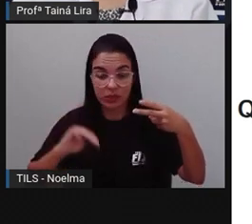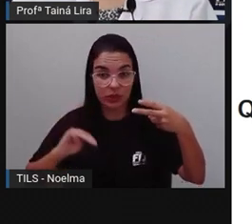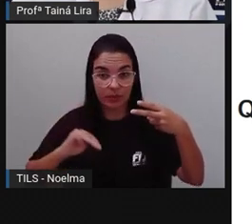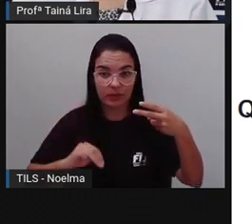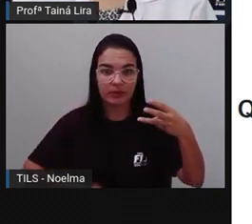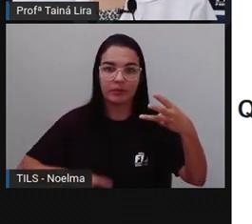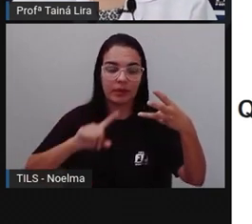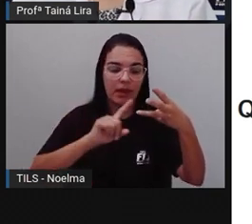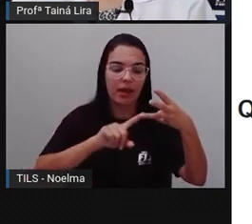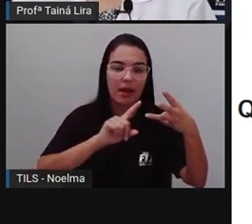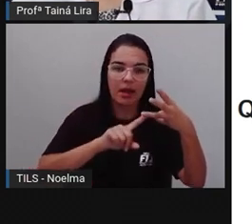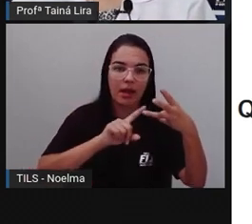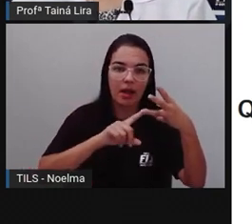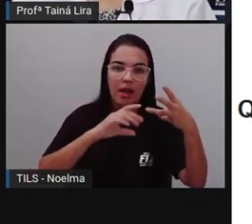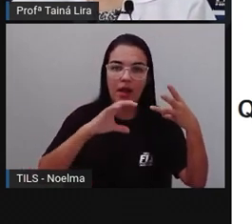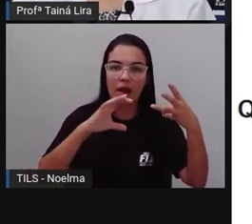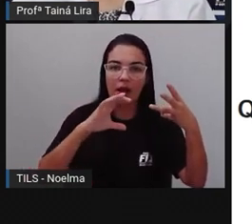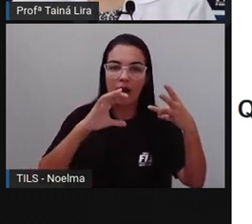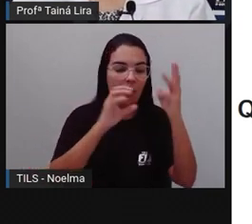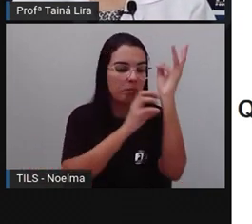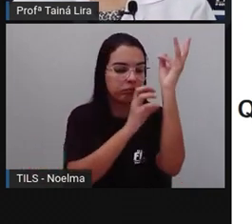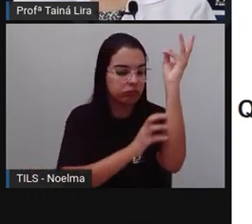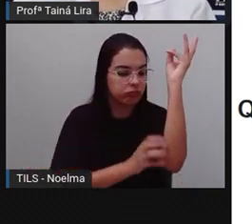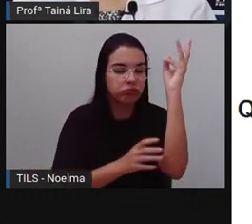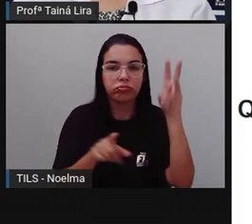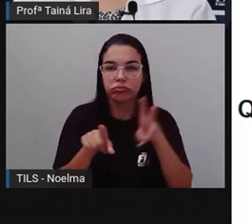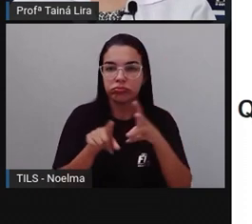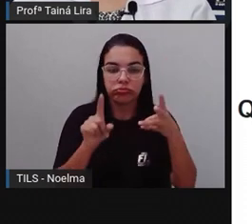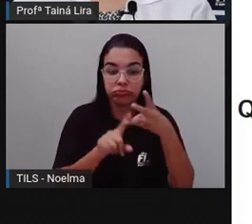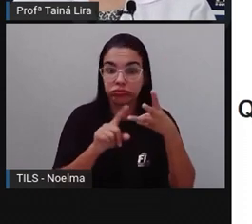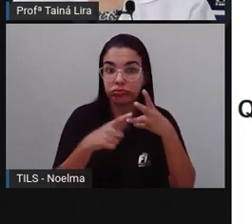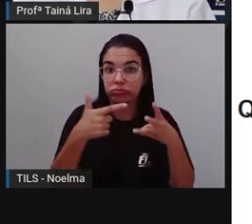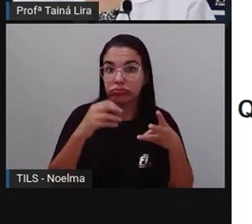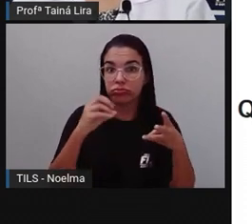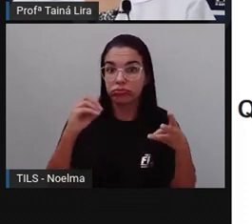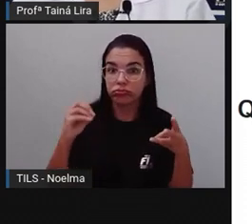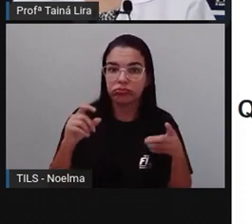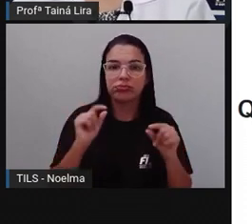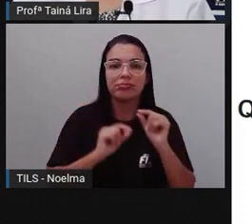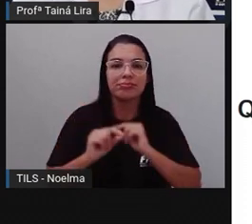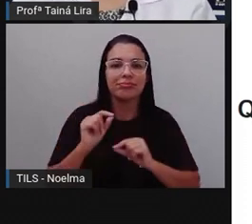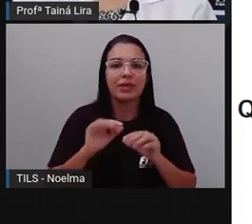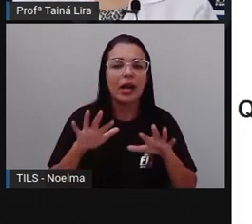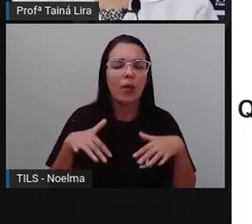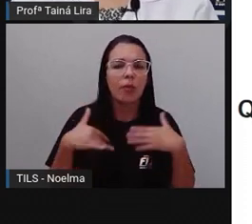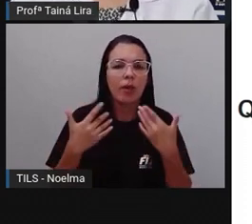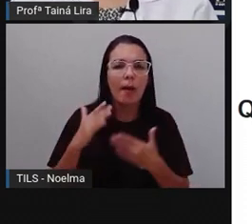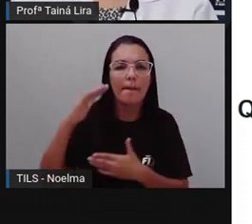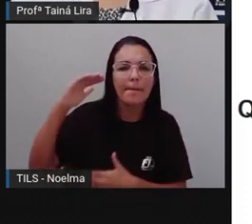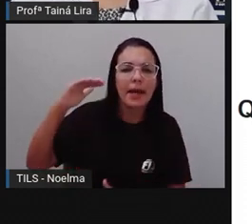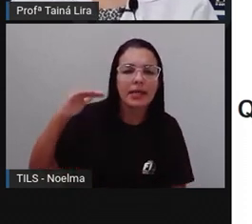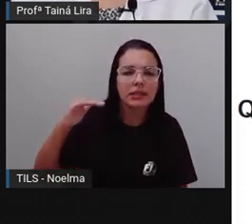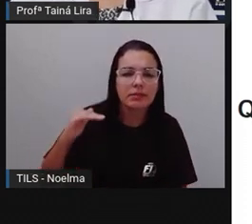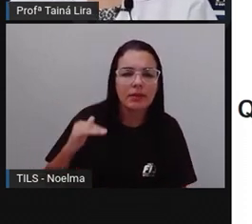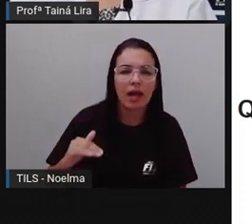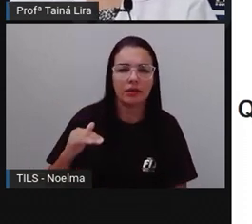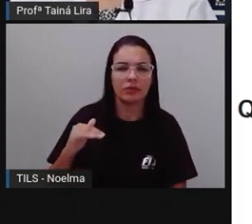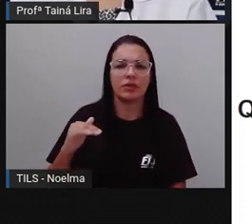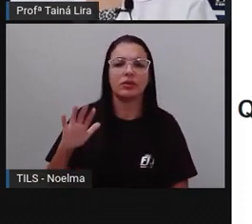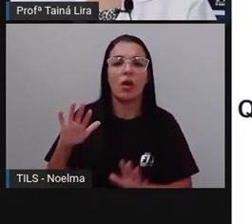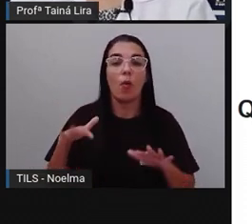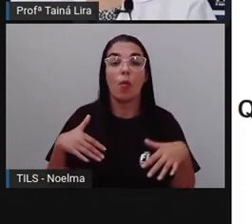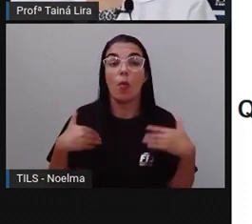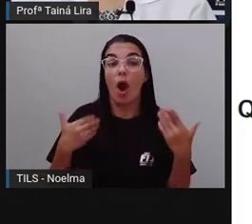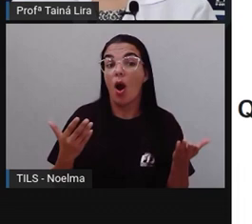Tem, Também tem 200 centímetros, A Vitória Régia, Tem 10 centímetros, As algas marinhas, Também tem